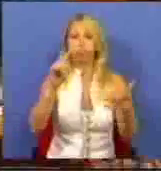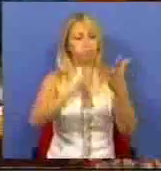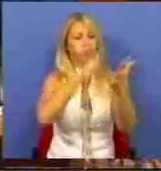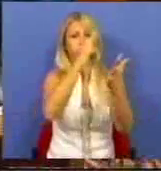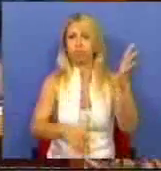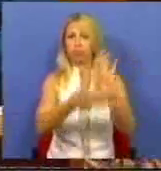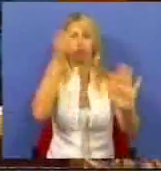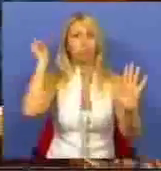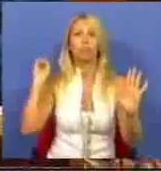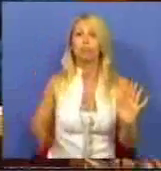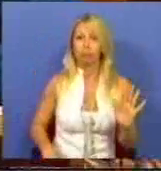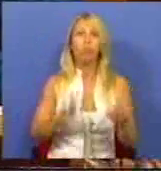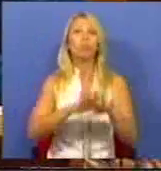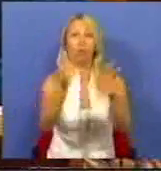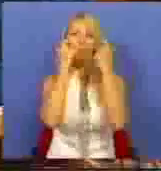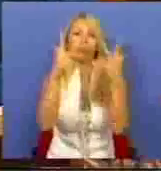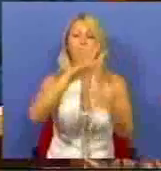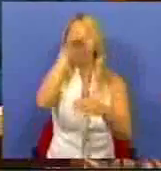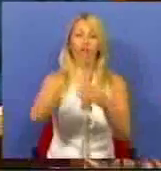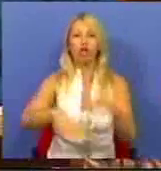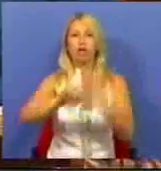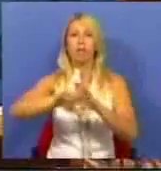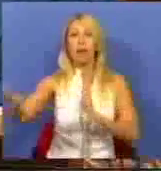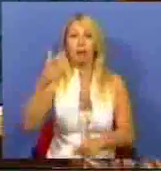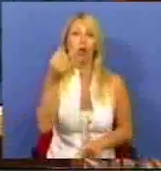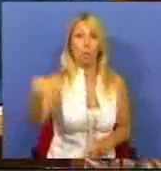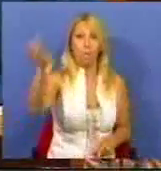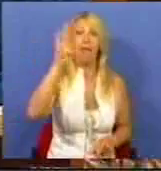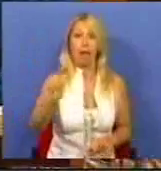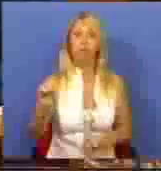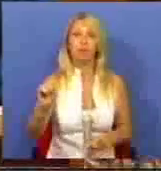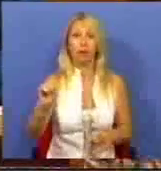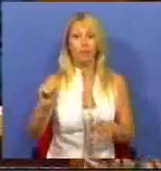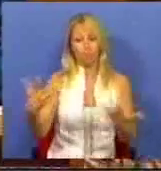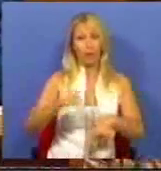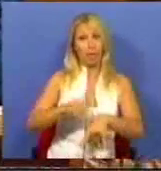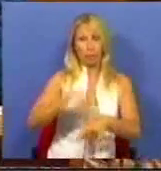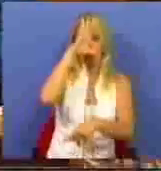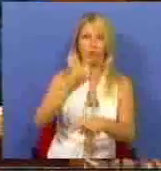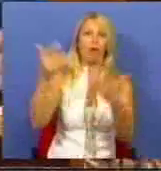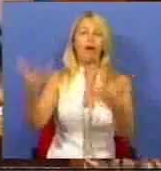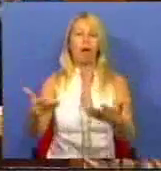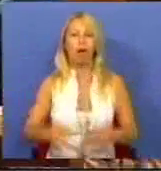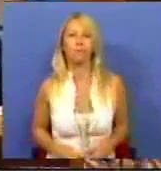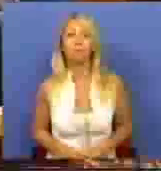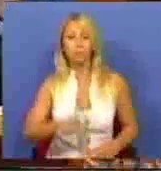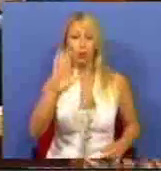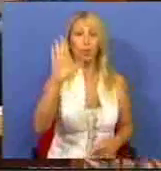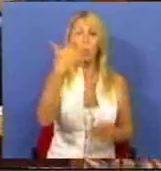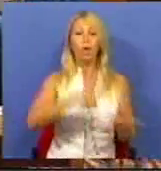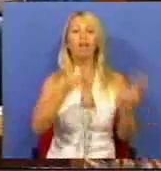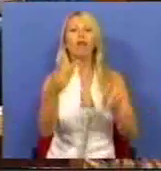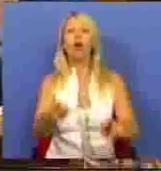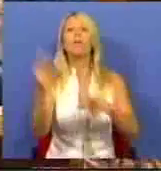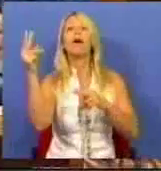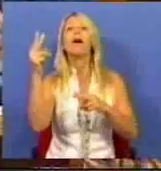sempre pelos votos da direita e do PS ao longo da presente legislatura. Primeiro, a reforma fiscal,